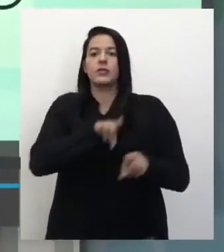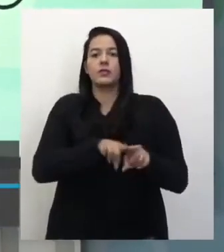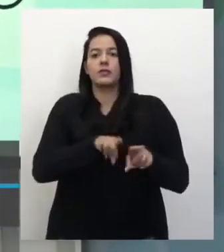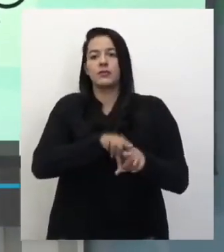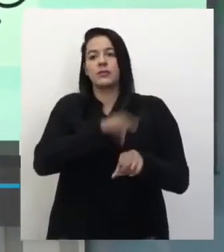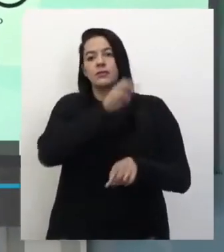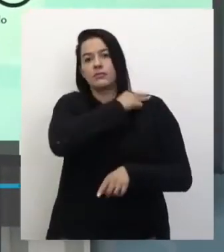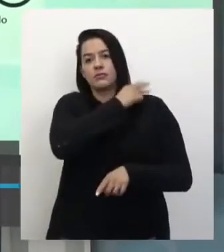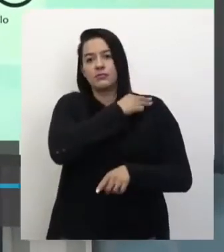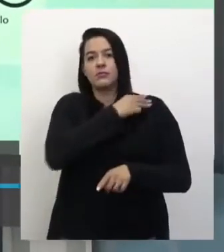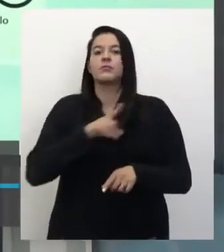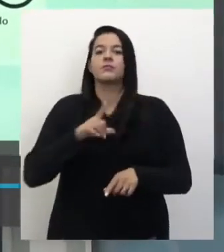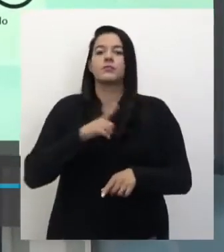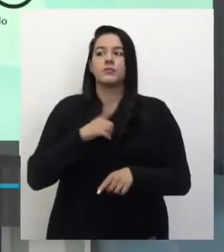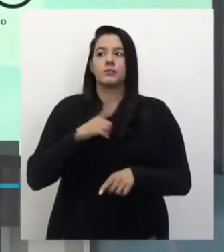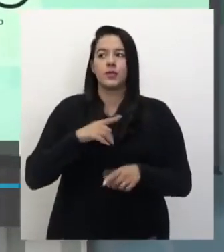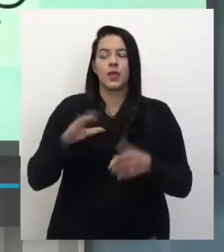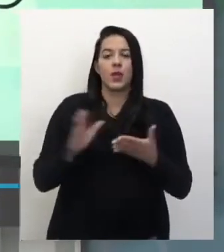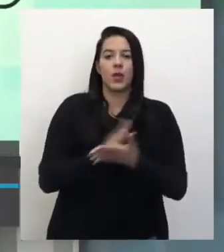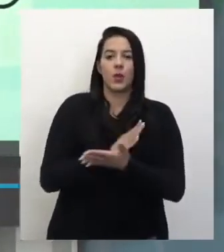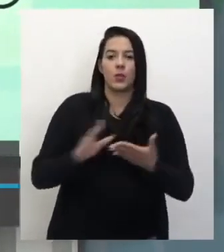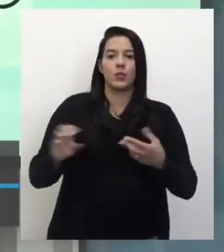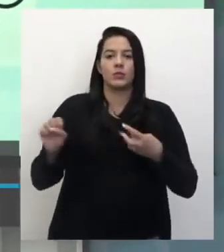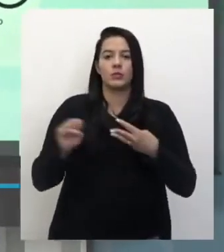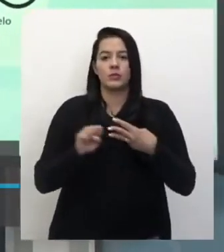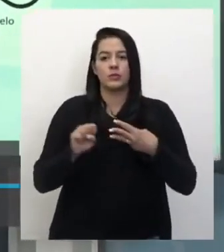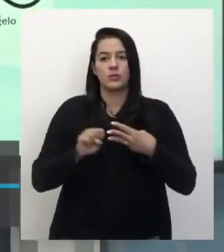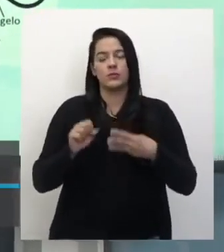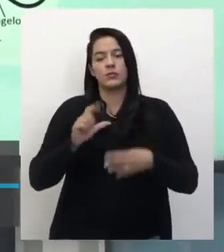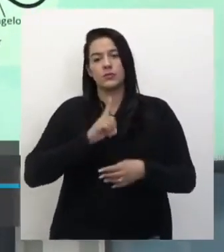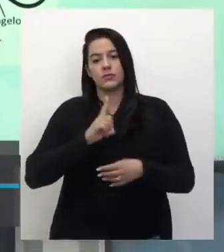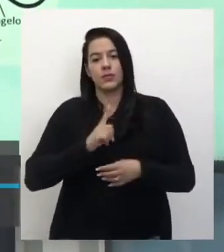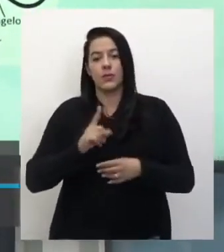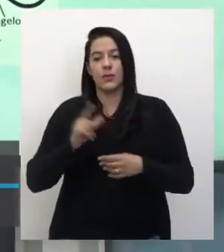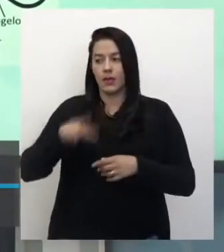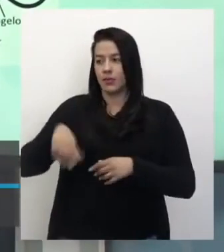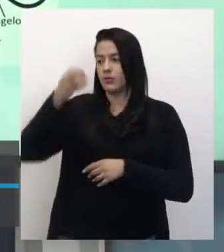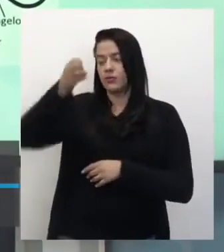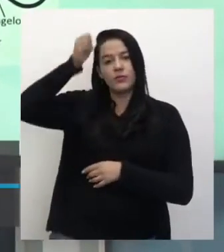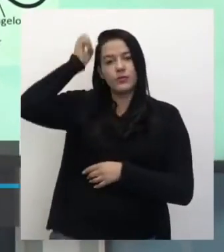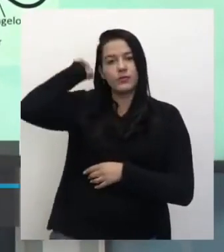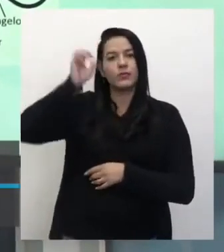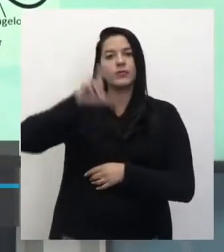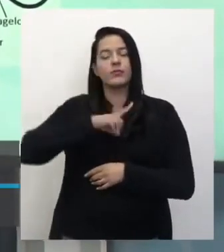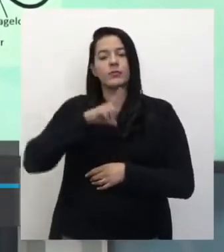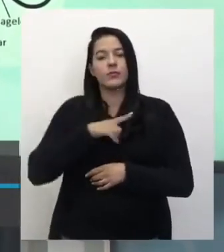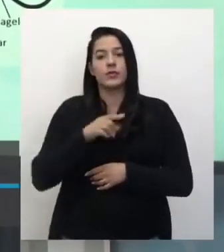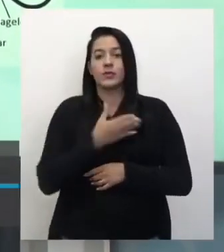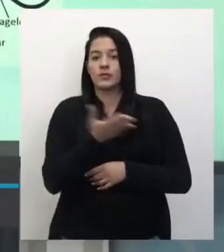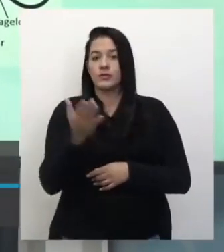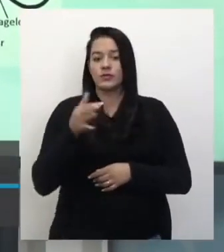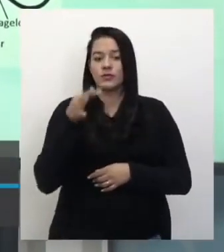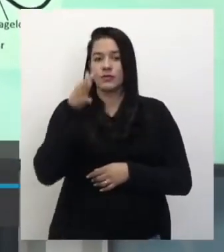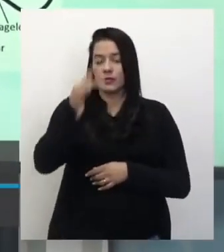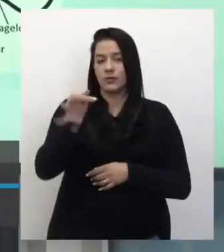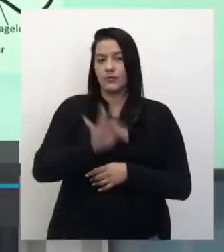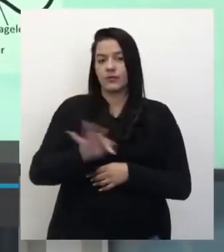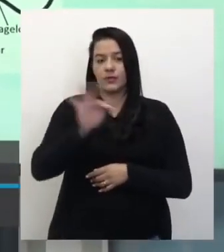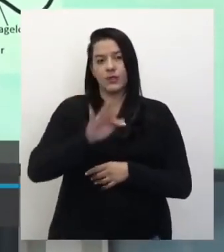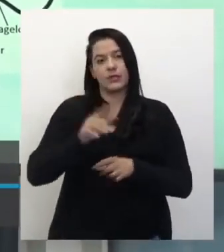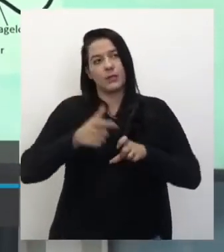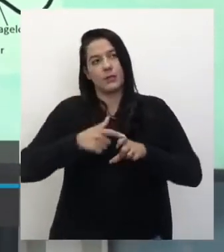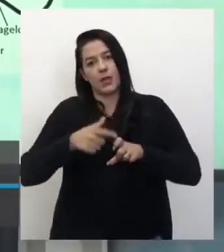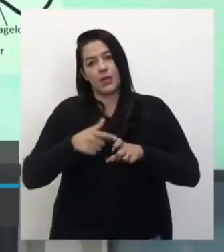ser vivo que não tem célula. Inclusive, cai no vestibular assim. Mas, quando você vai lá pra faculdade, né? Digamos que você queira ser médica,